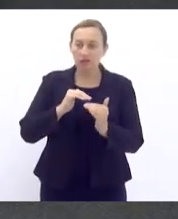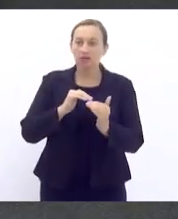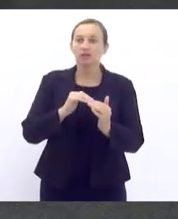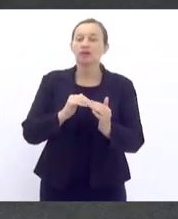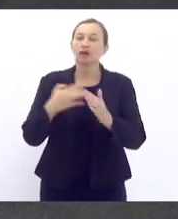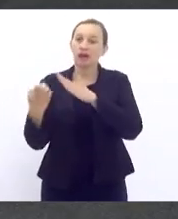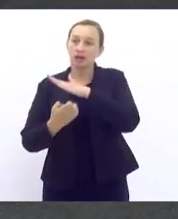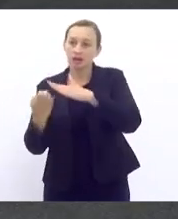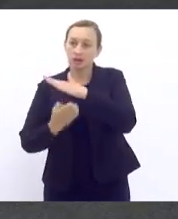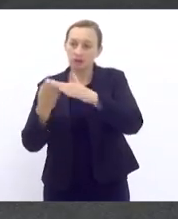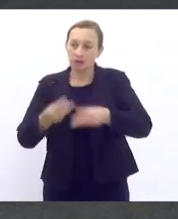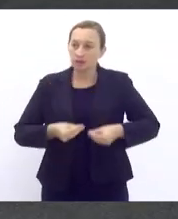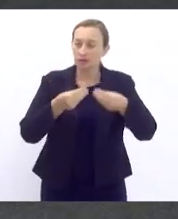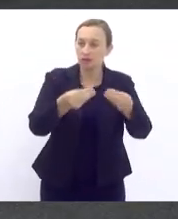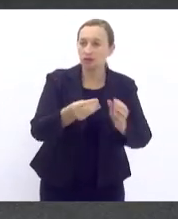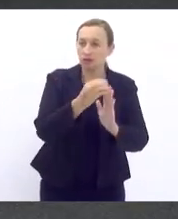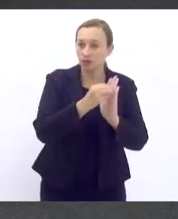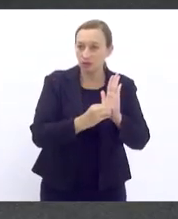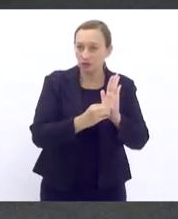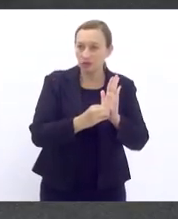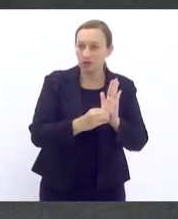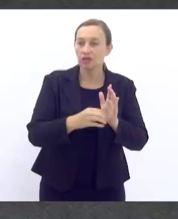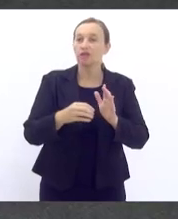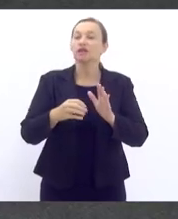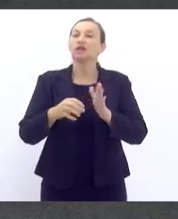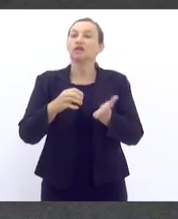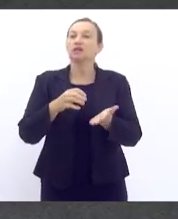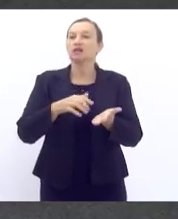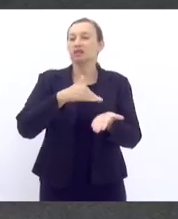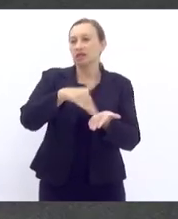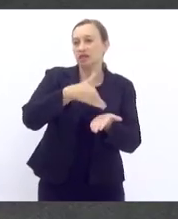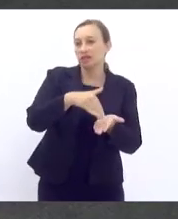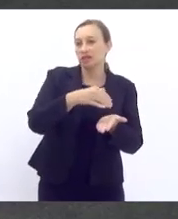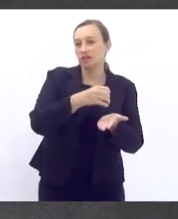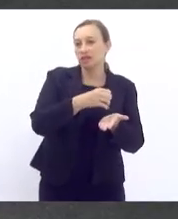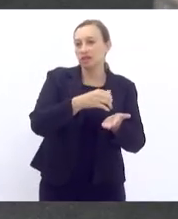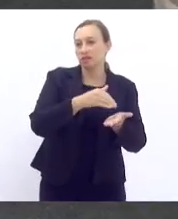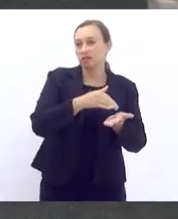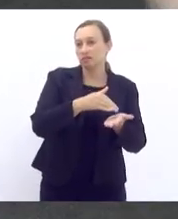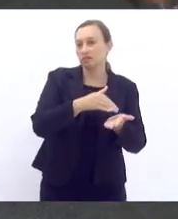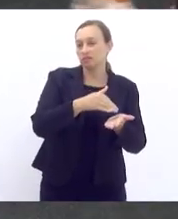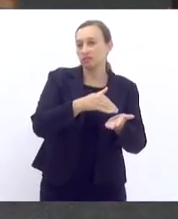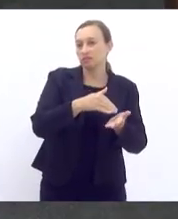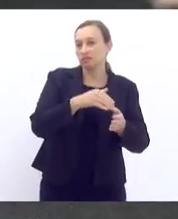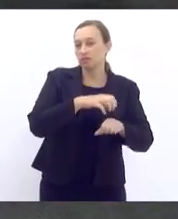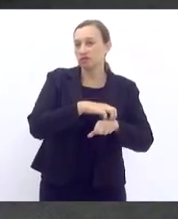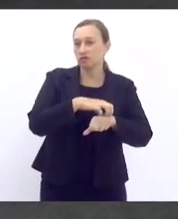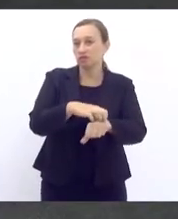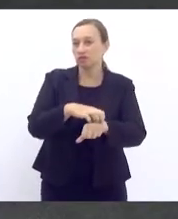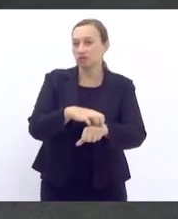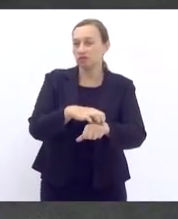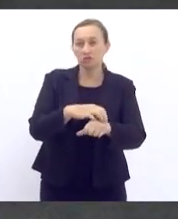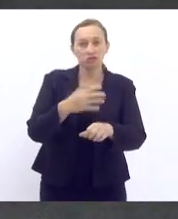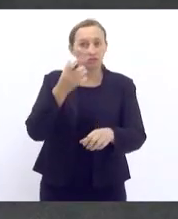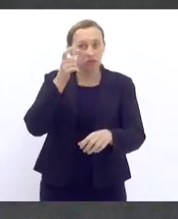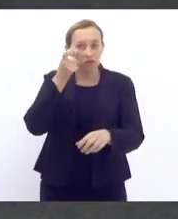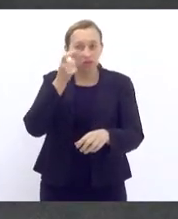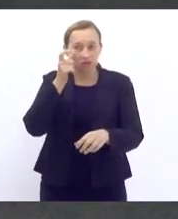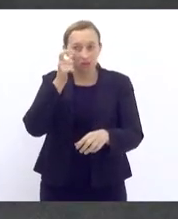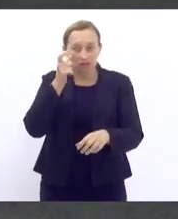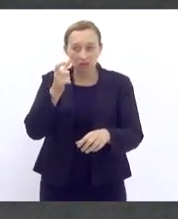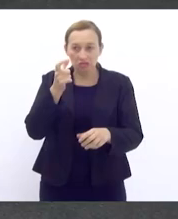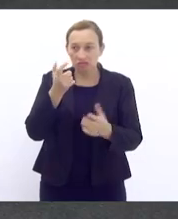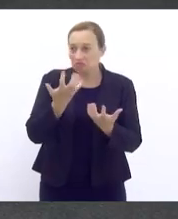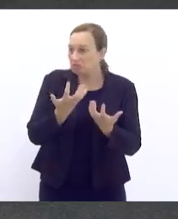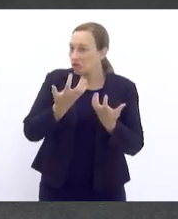um ofício à Secretaria Estadual de Transportes comunicando que não tem mais interesse em atuar na malha viária. A Supervia